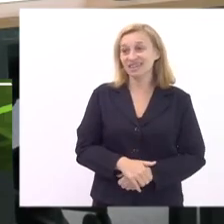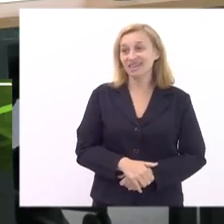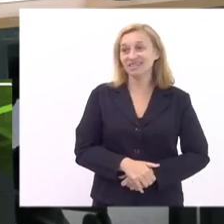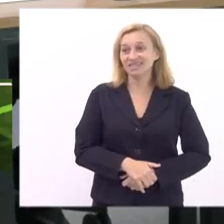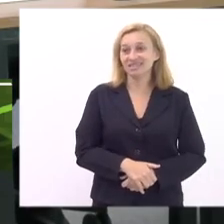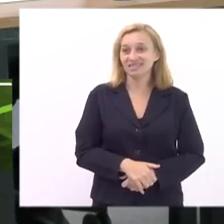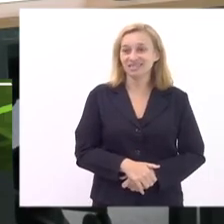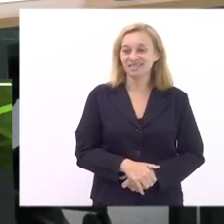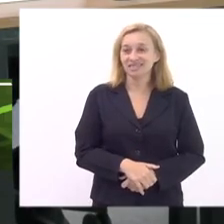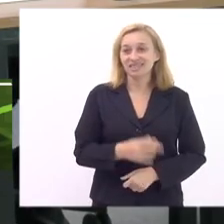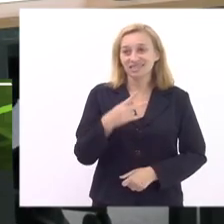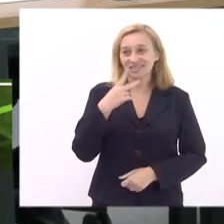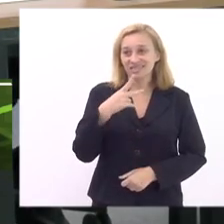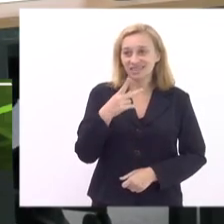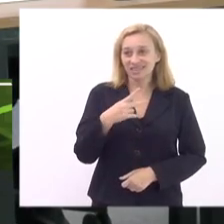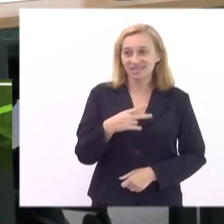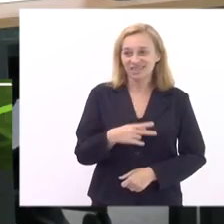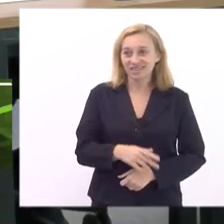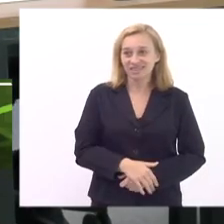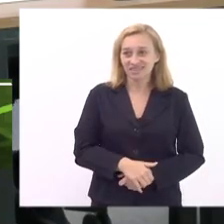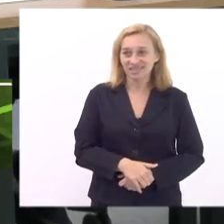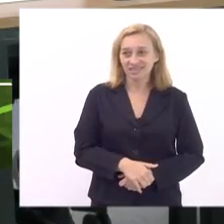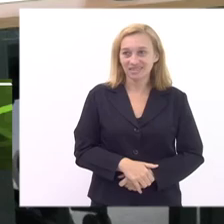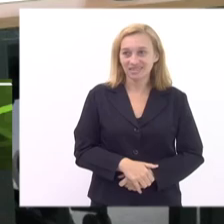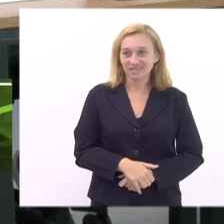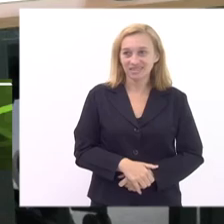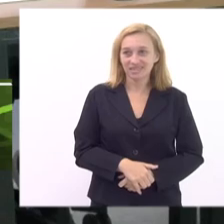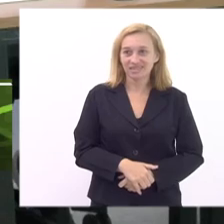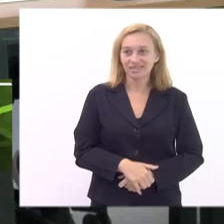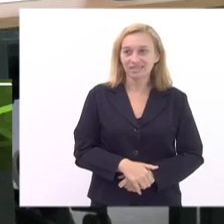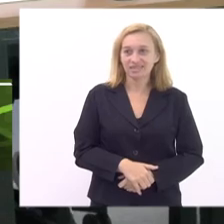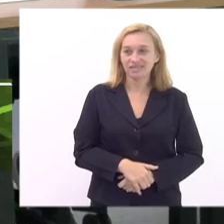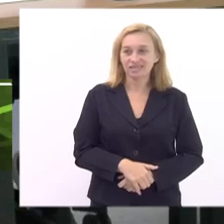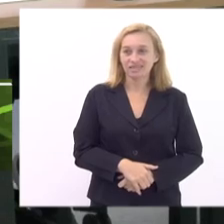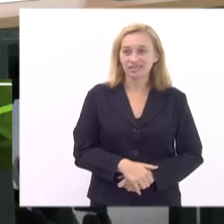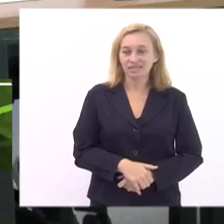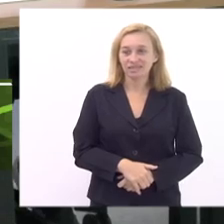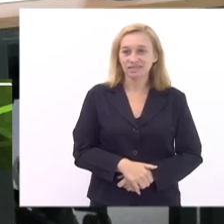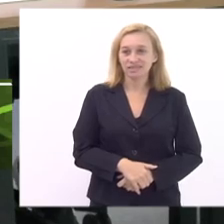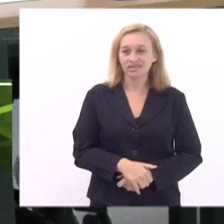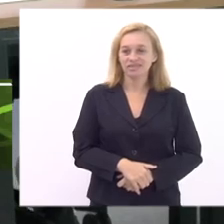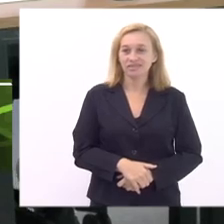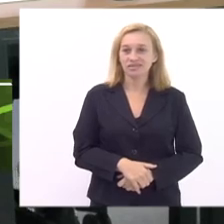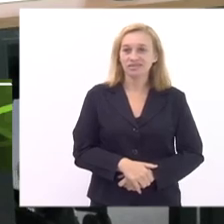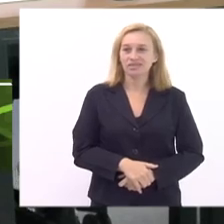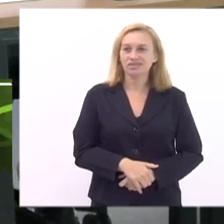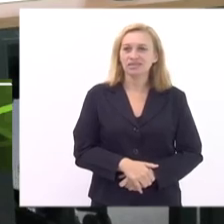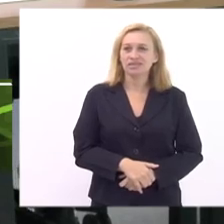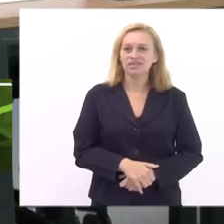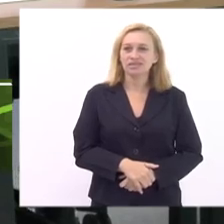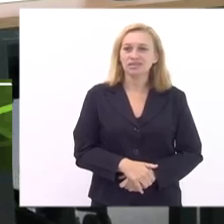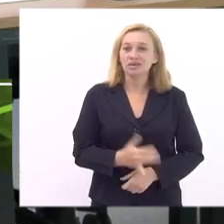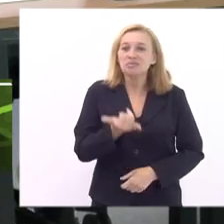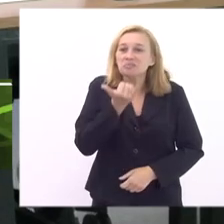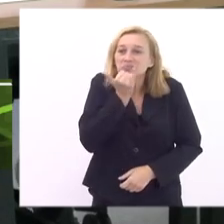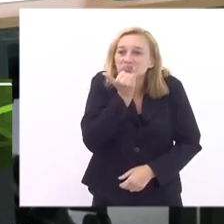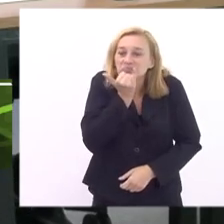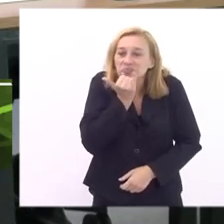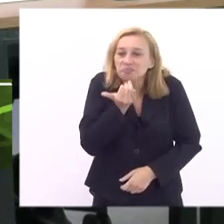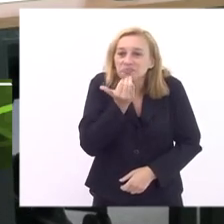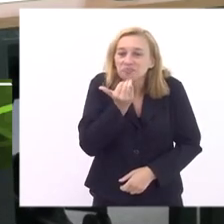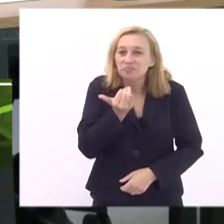fala eu tenho que passar a palavra ao secretário e tenho que finalizar de novo então vamos lá Ramon eu peço até desculpa